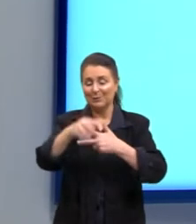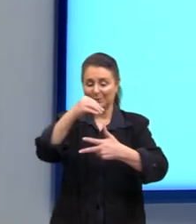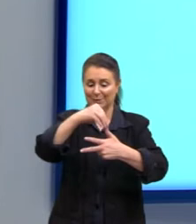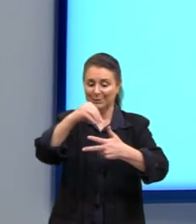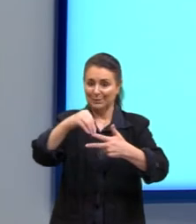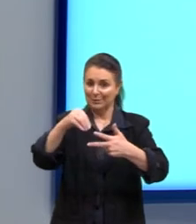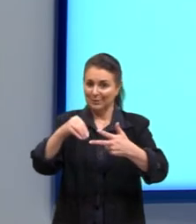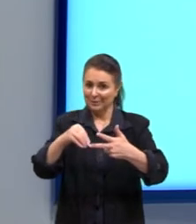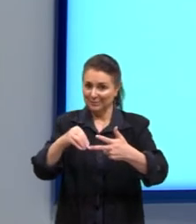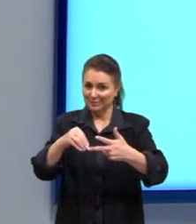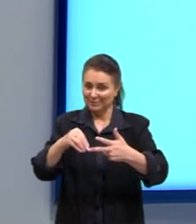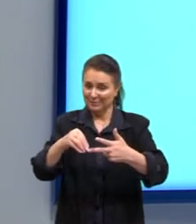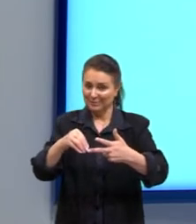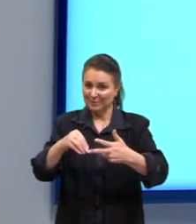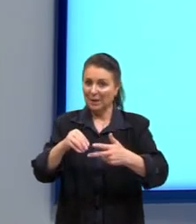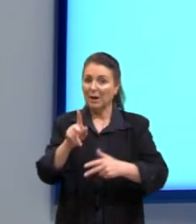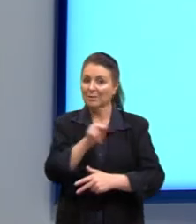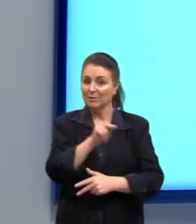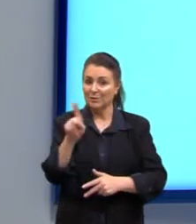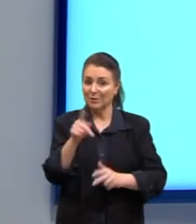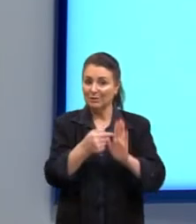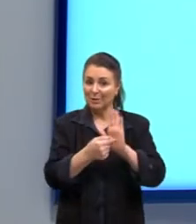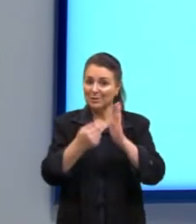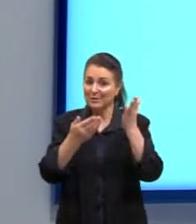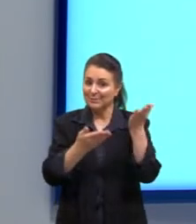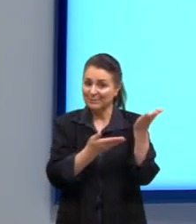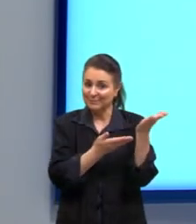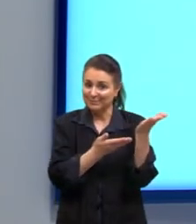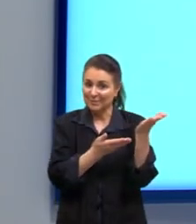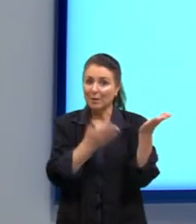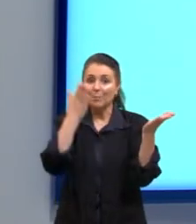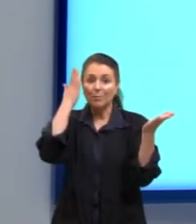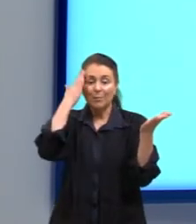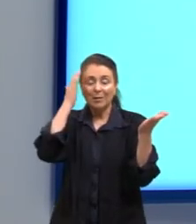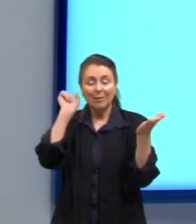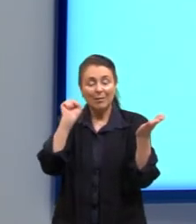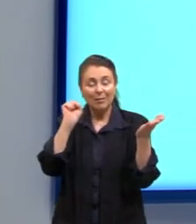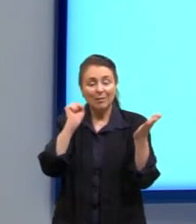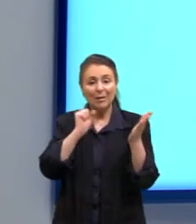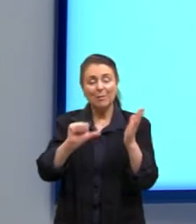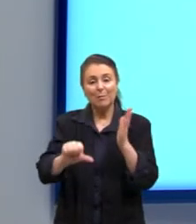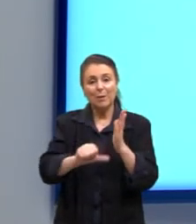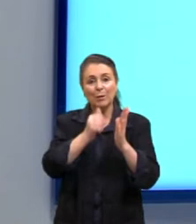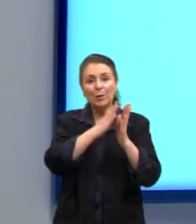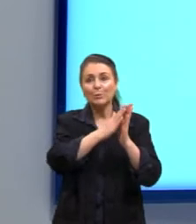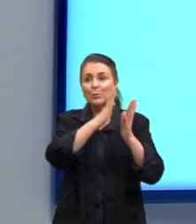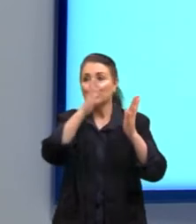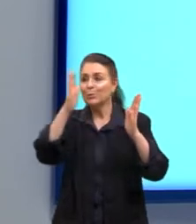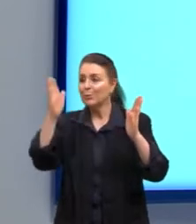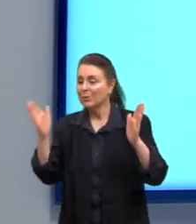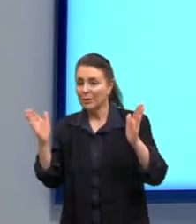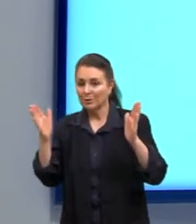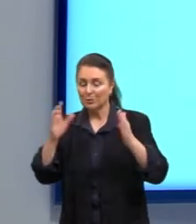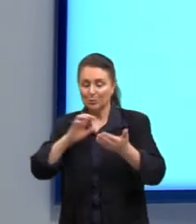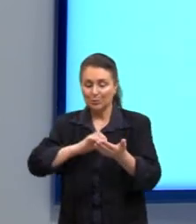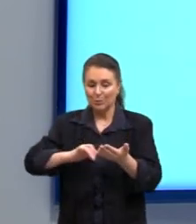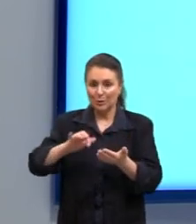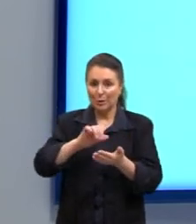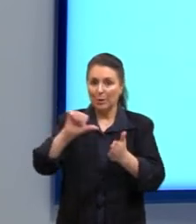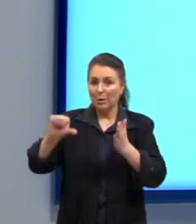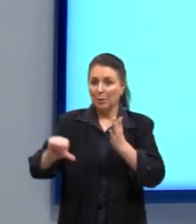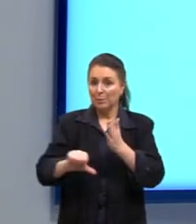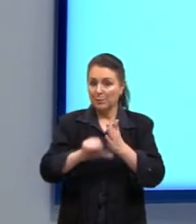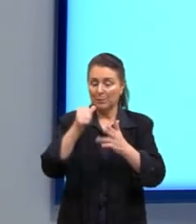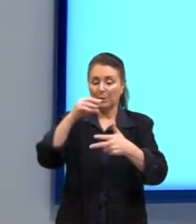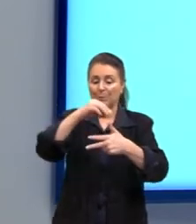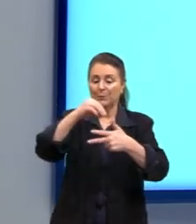algumas questões aqui, então, para a gente entender melhor esse processo, todos esses cálculos. A primeira questão, ela é do Enem